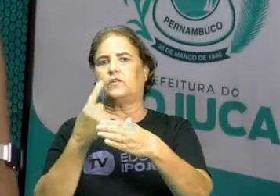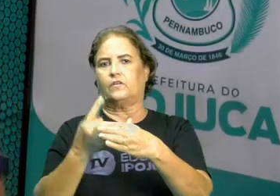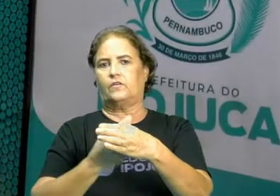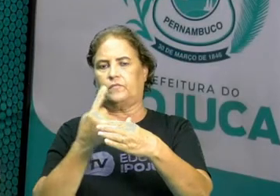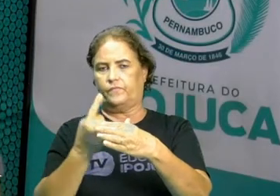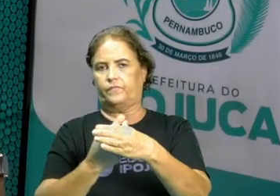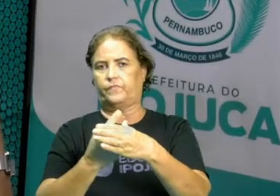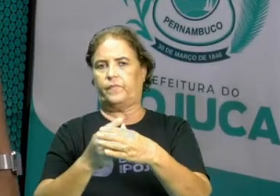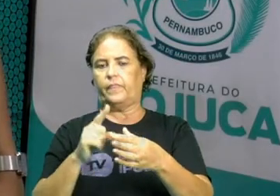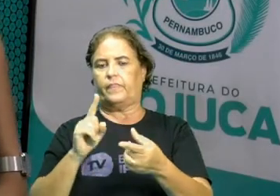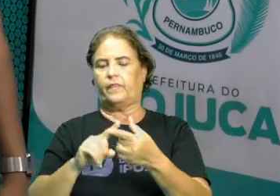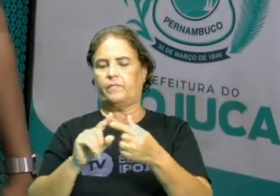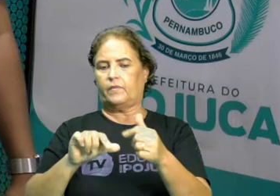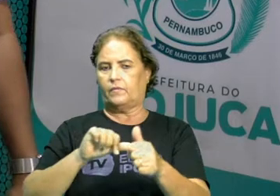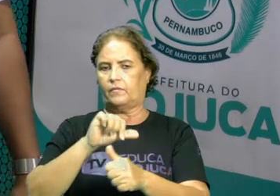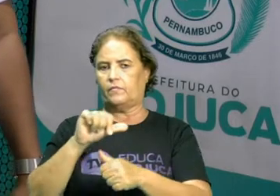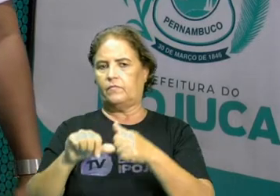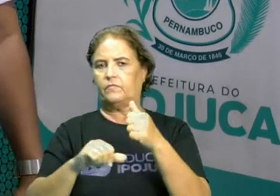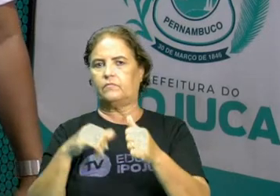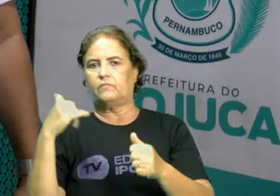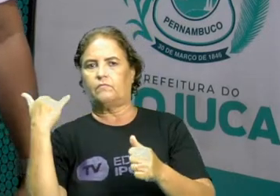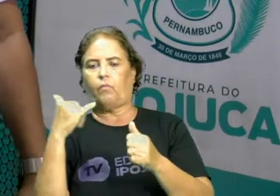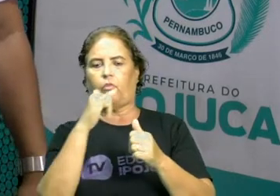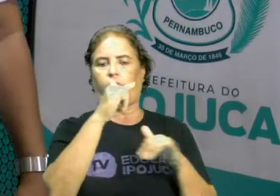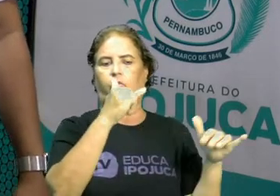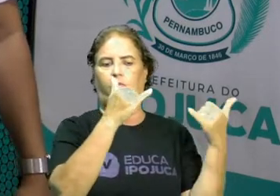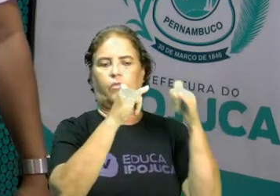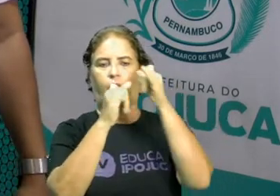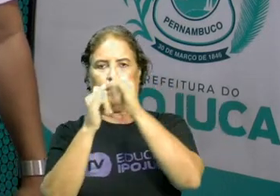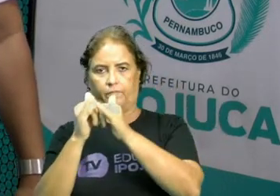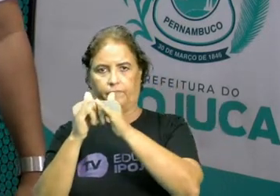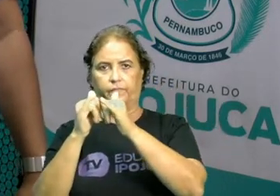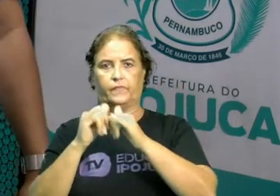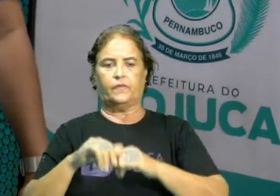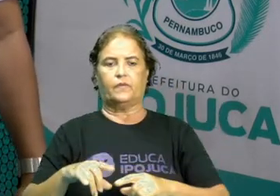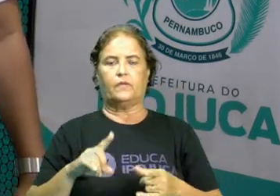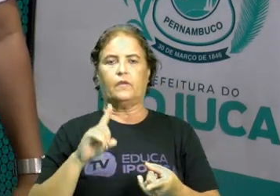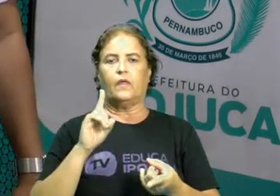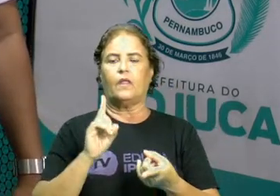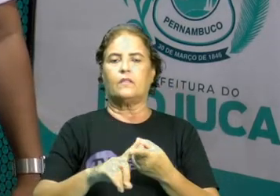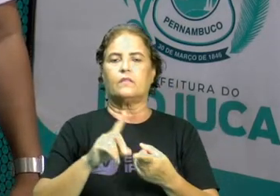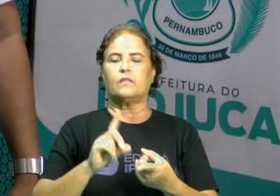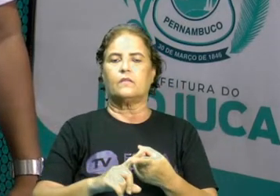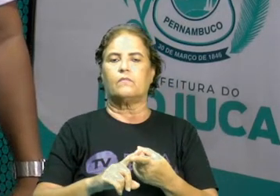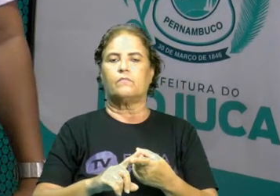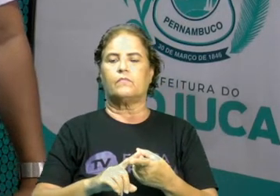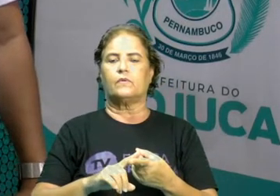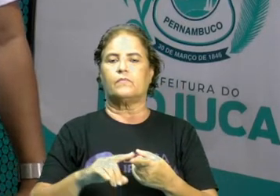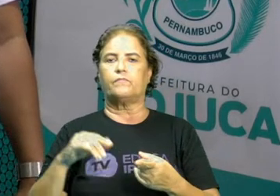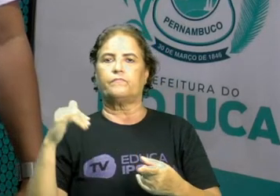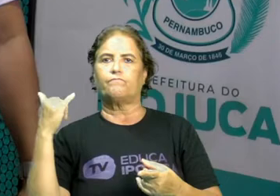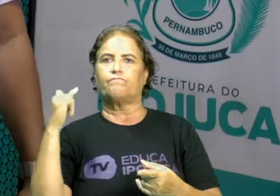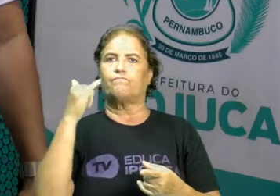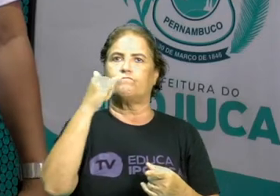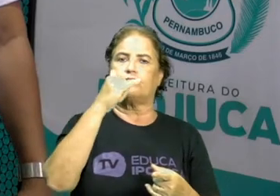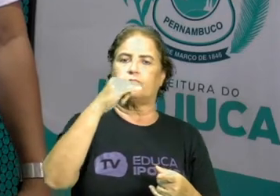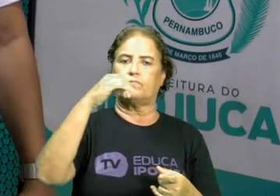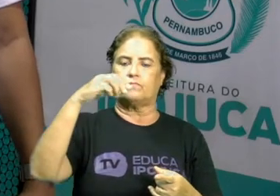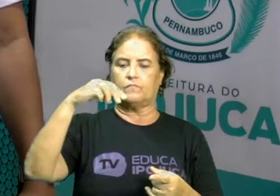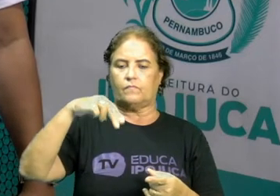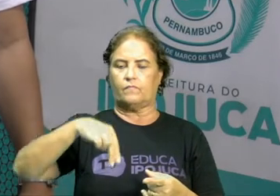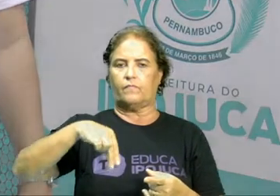gerar também energia elétrica. Temos também a energia nuclear. Essa